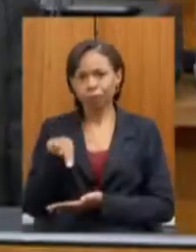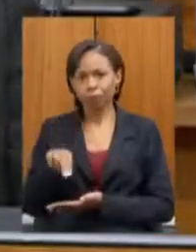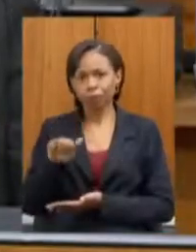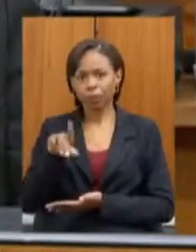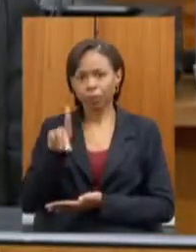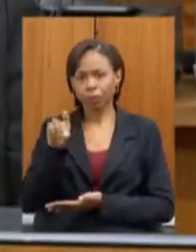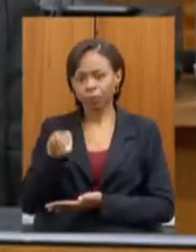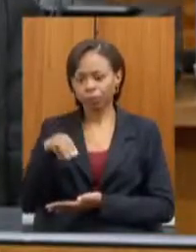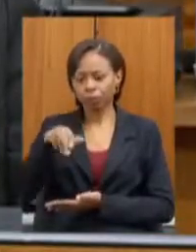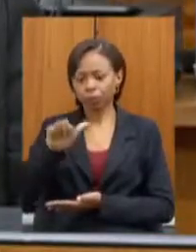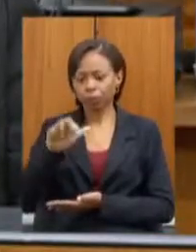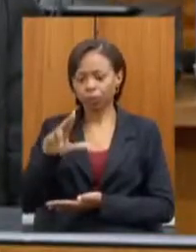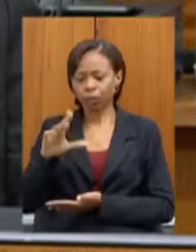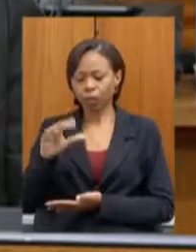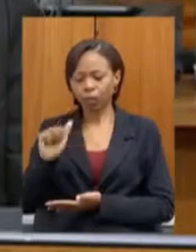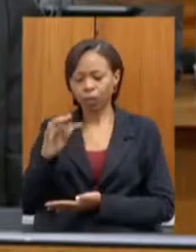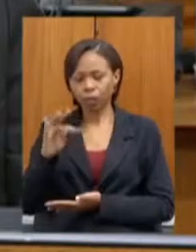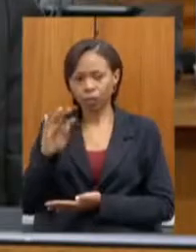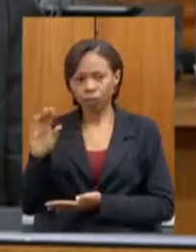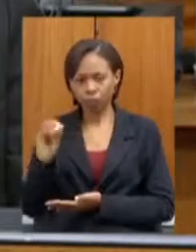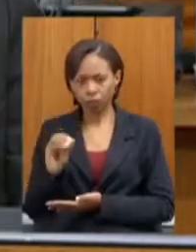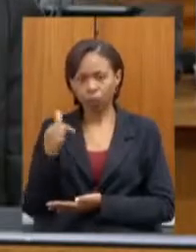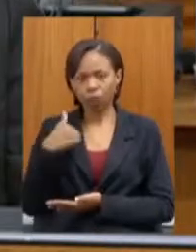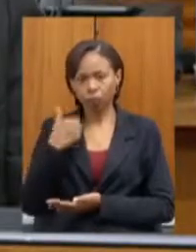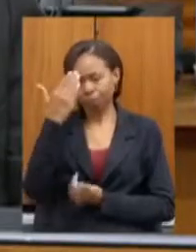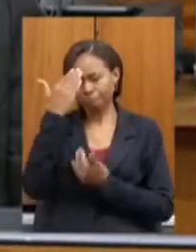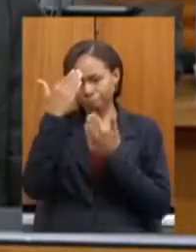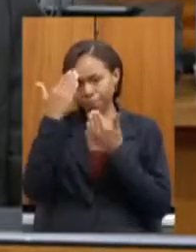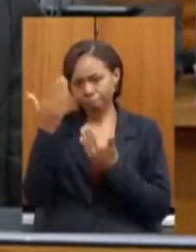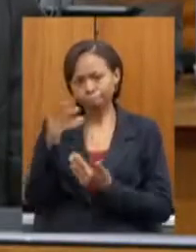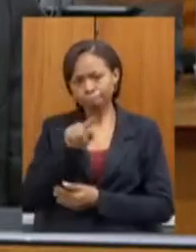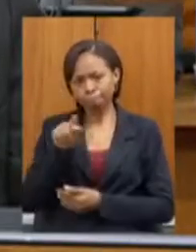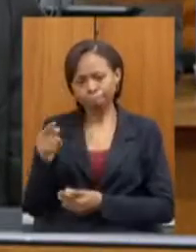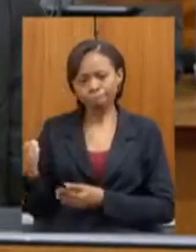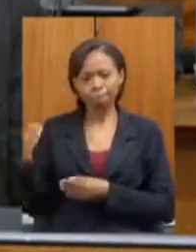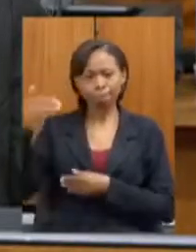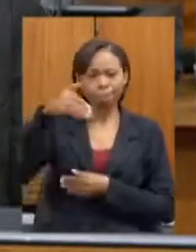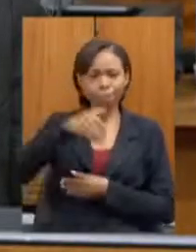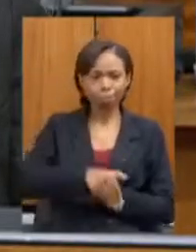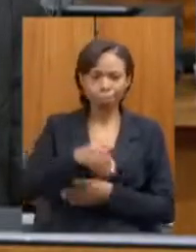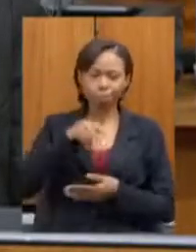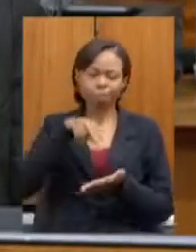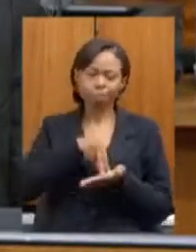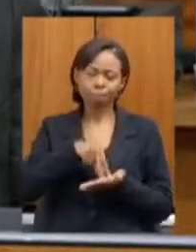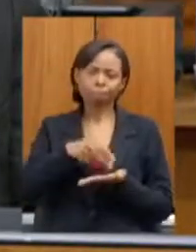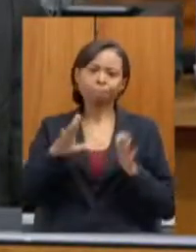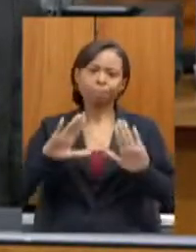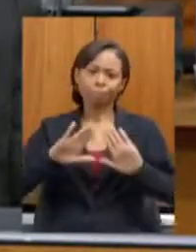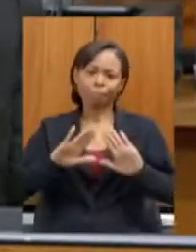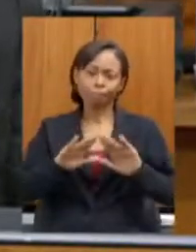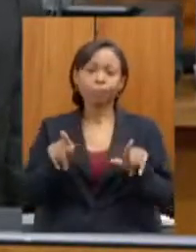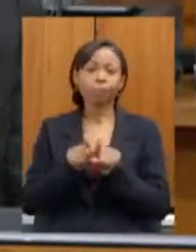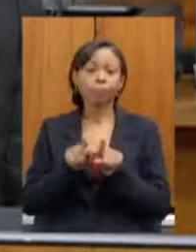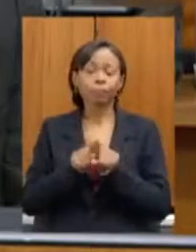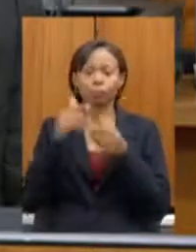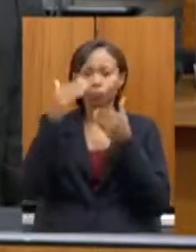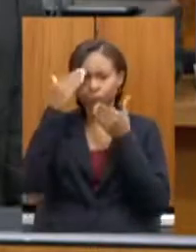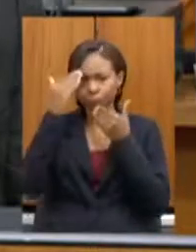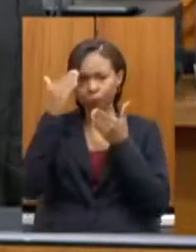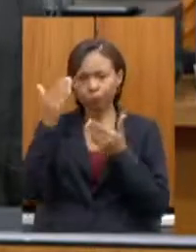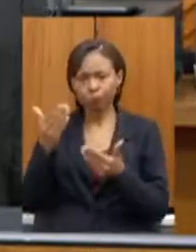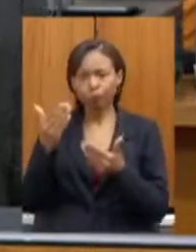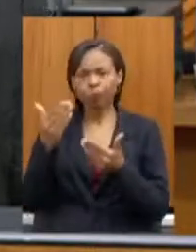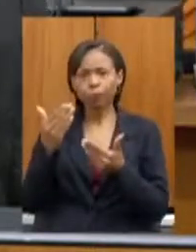quero agradecer pela presença na Assembleia, quero agradecer aqui também pelo